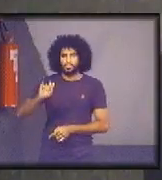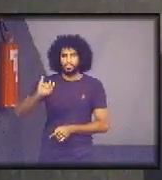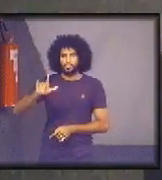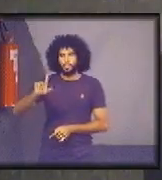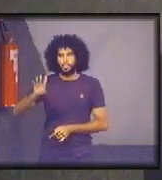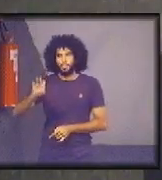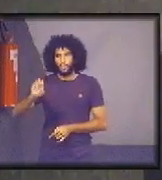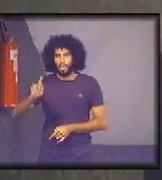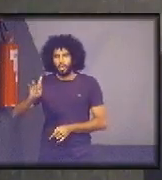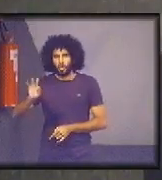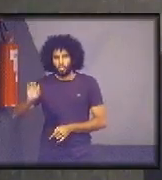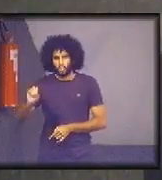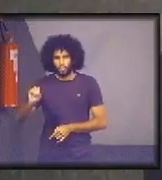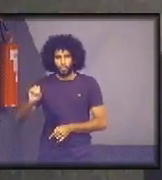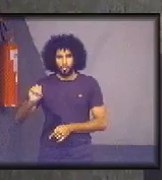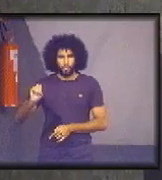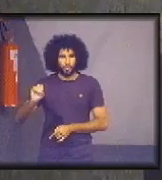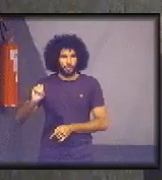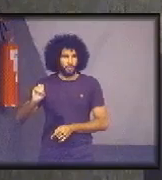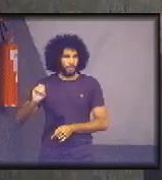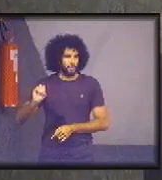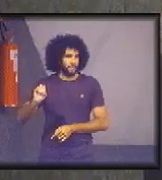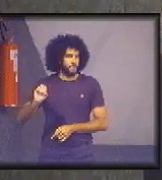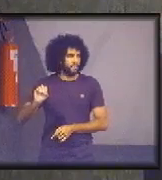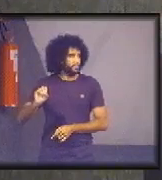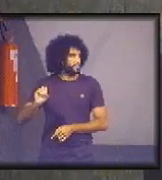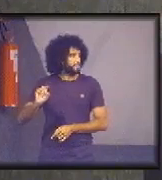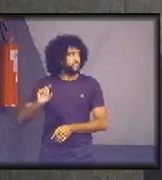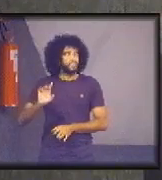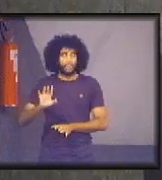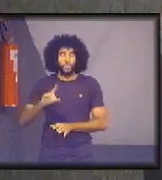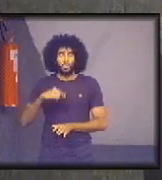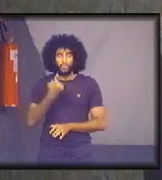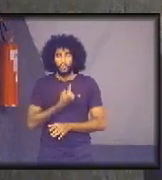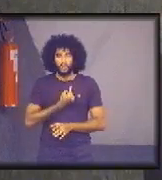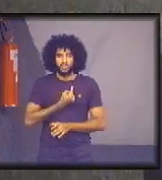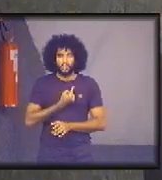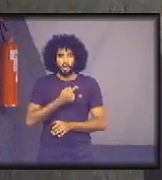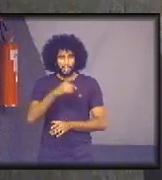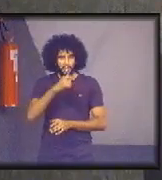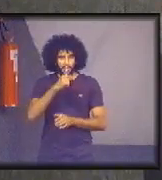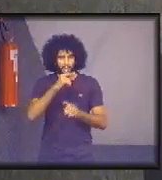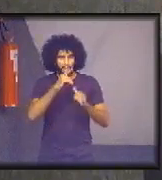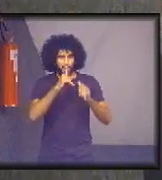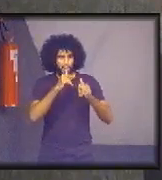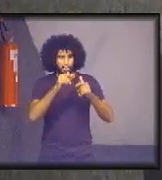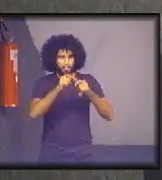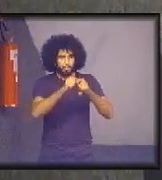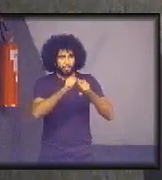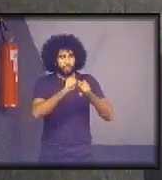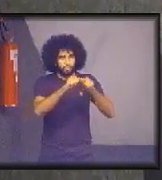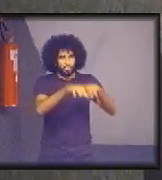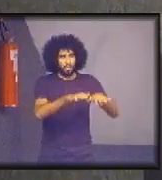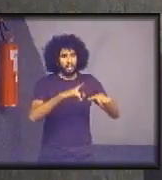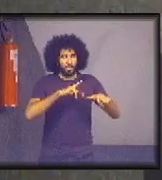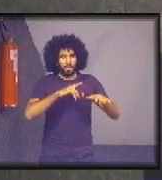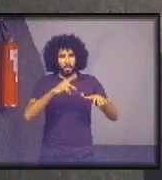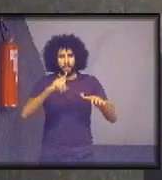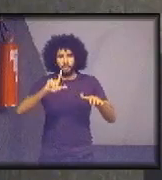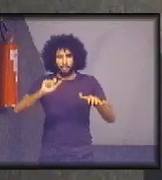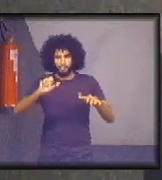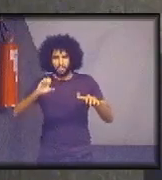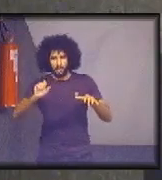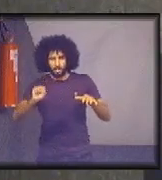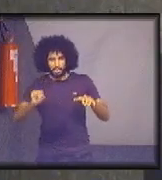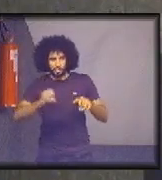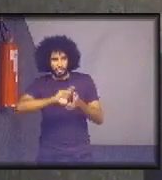-geral, doutor Val Simombá. A nossa usina é composta por 6.200 placas solares, produzirão